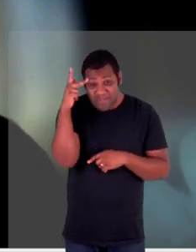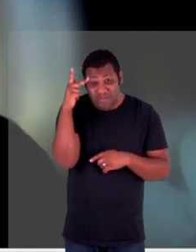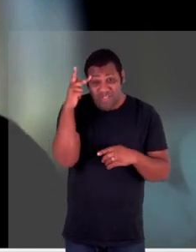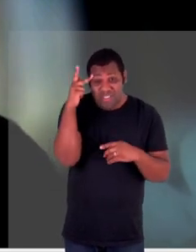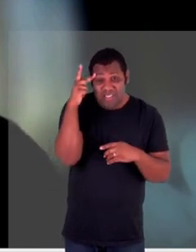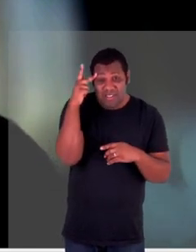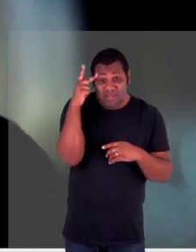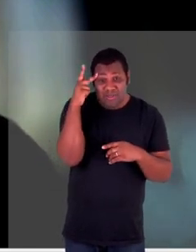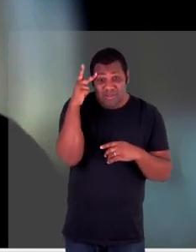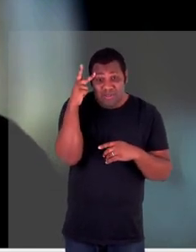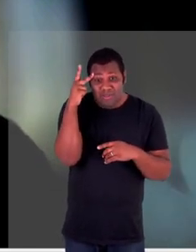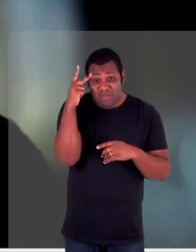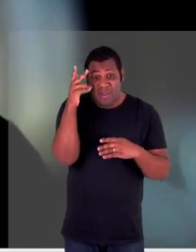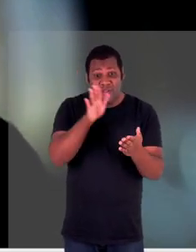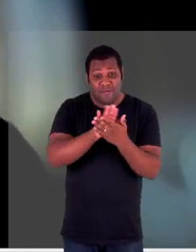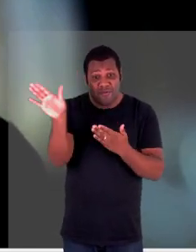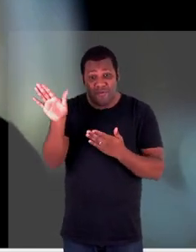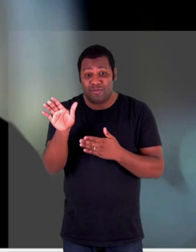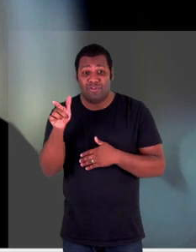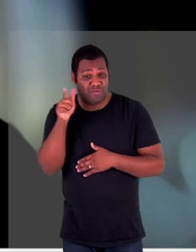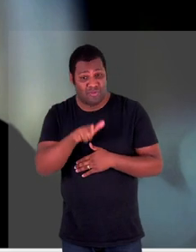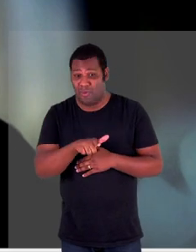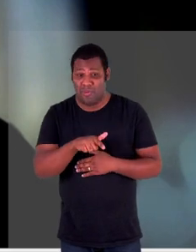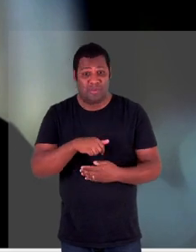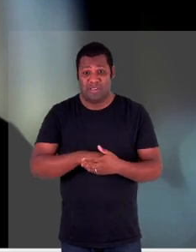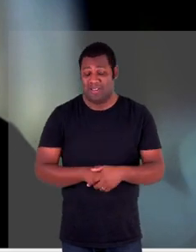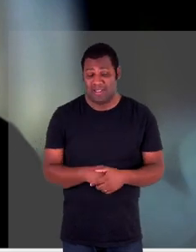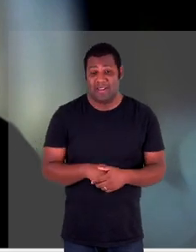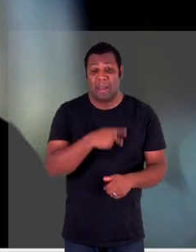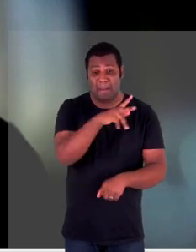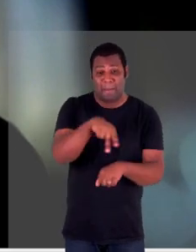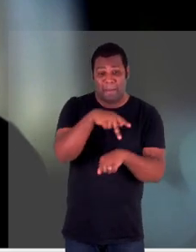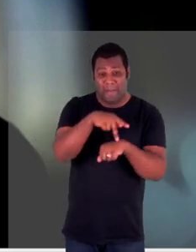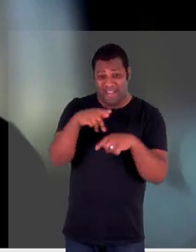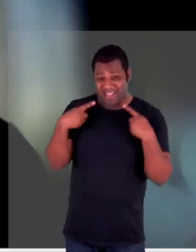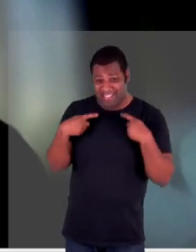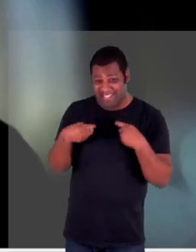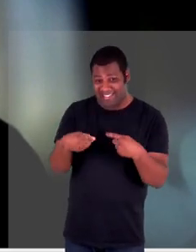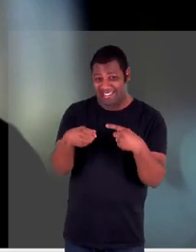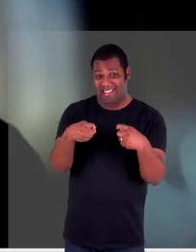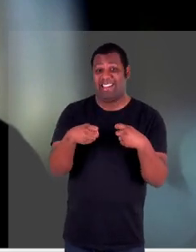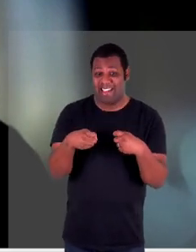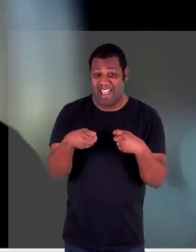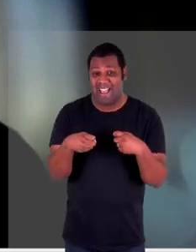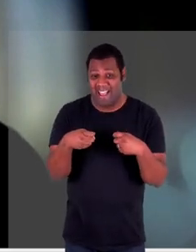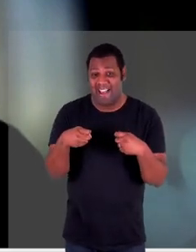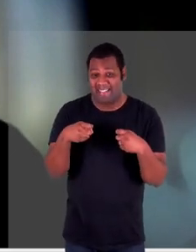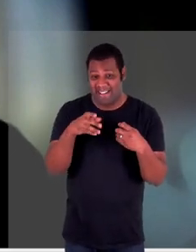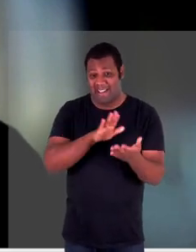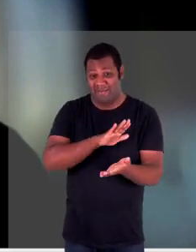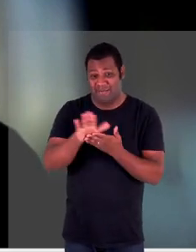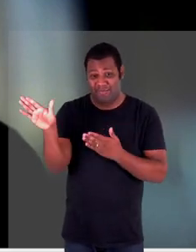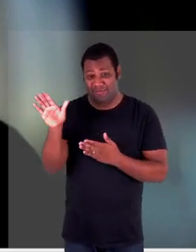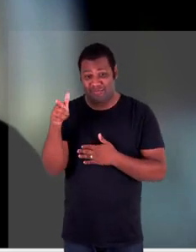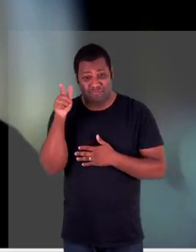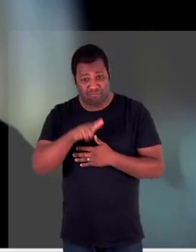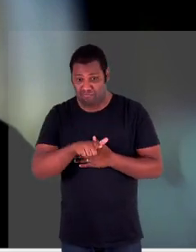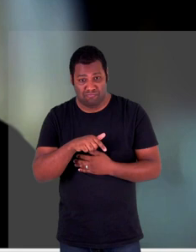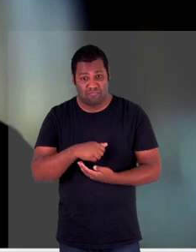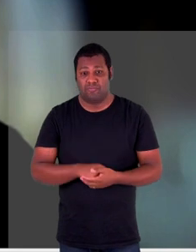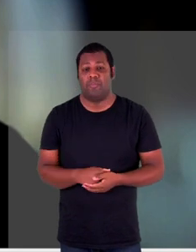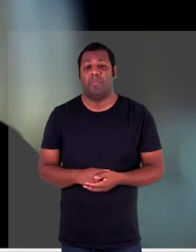uma invasão um país em guerra para buscar refúgio dentro do território europeu nessa mesma época